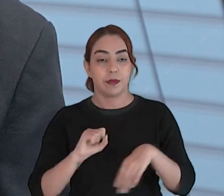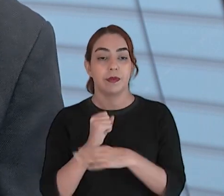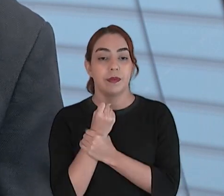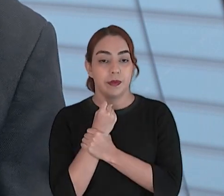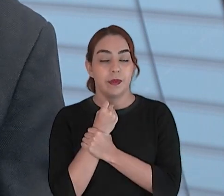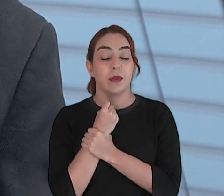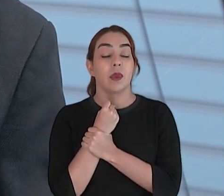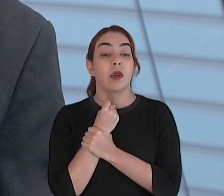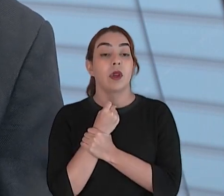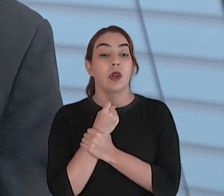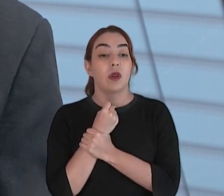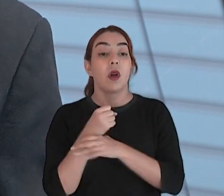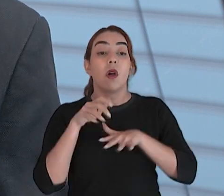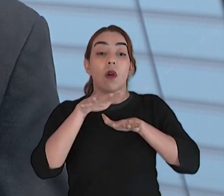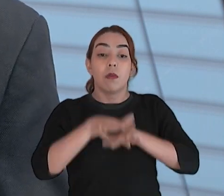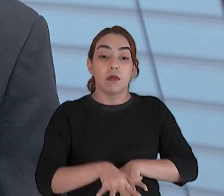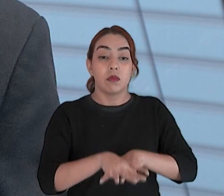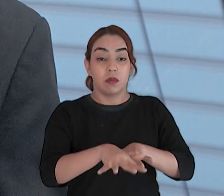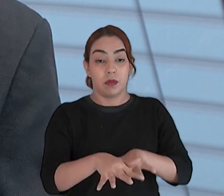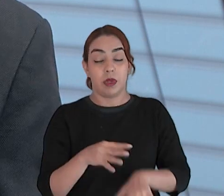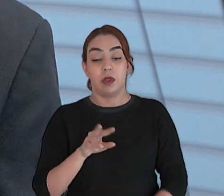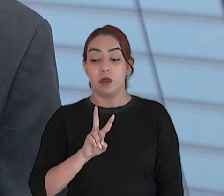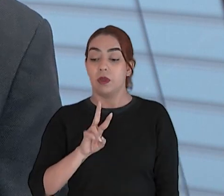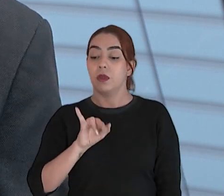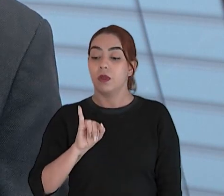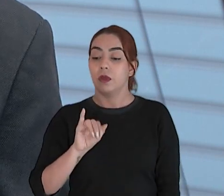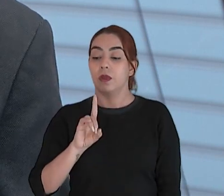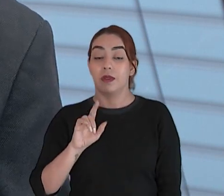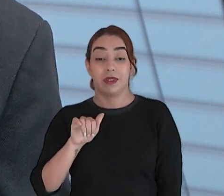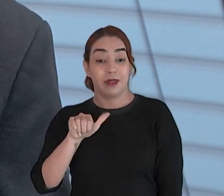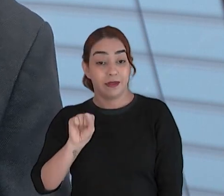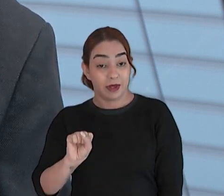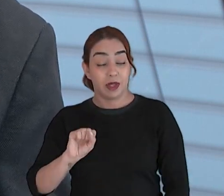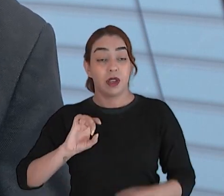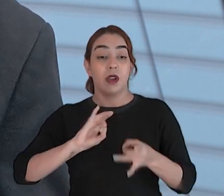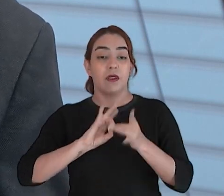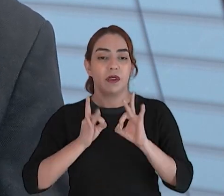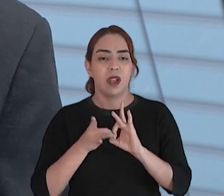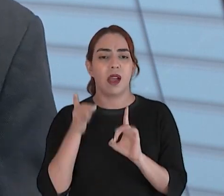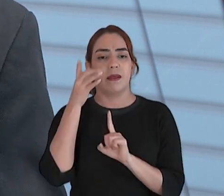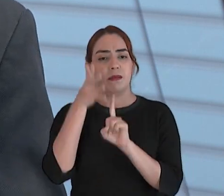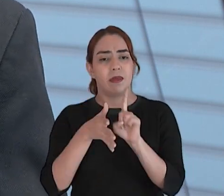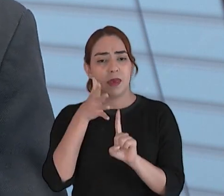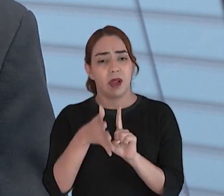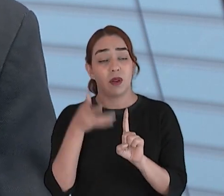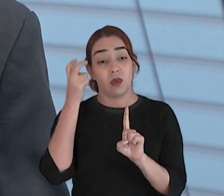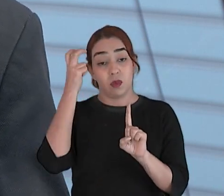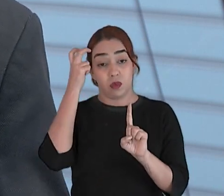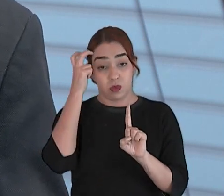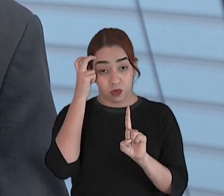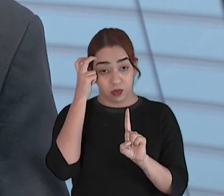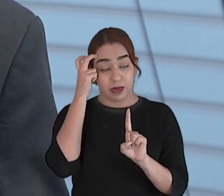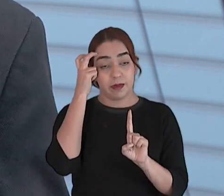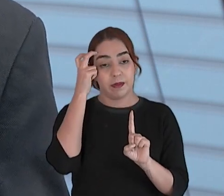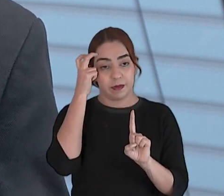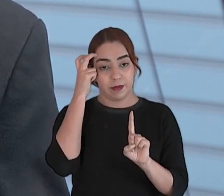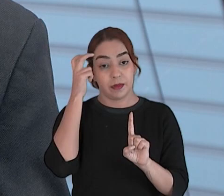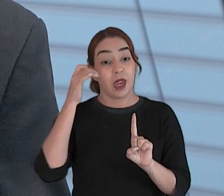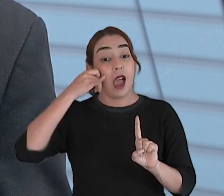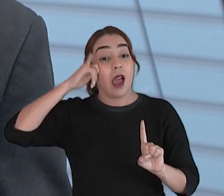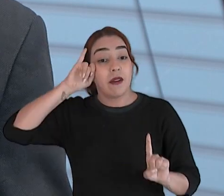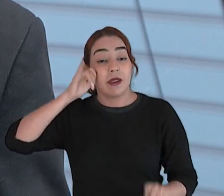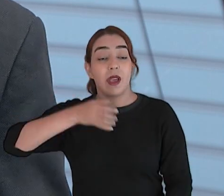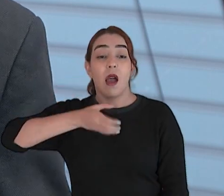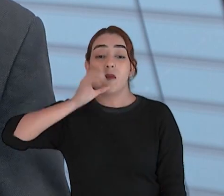Movimento Vidas, que promoveu oficinas, atividades culturais, informações de multiplicadores na prevenção ao uso abusivo do